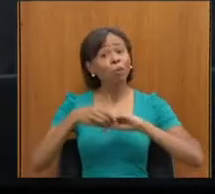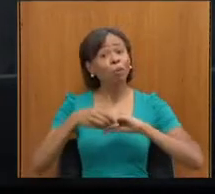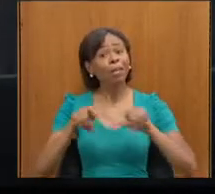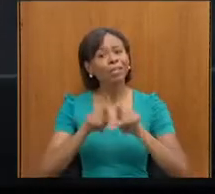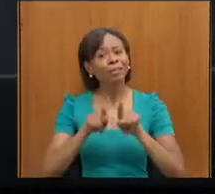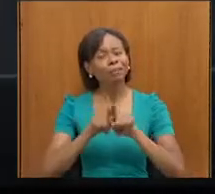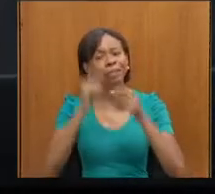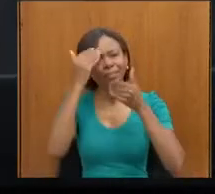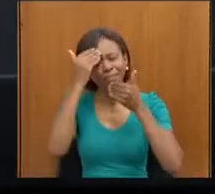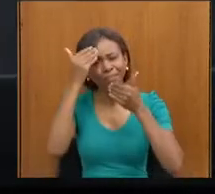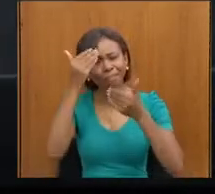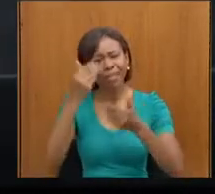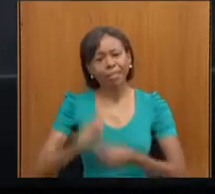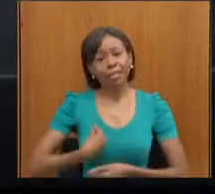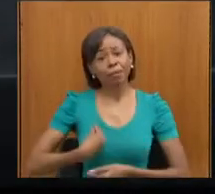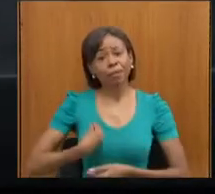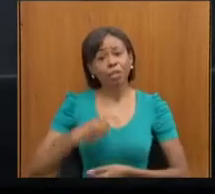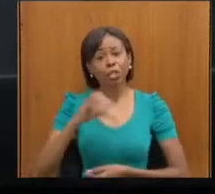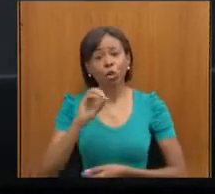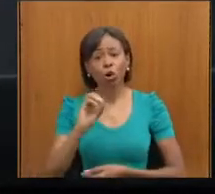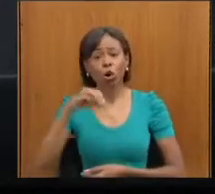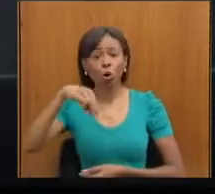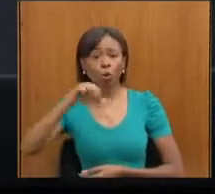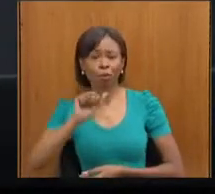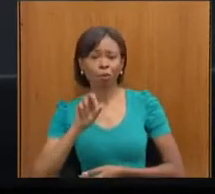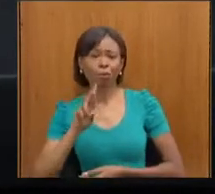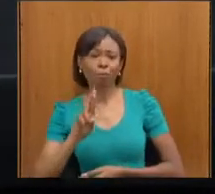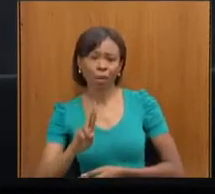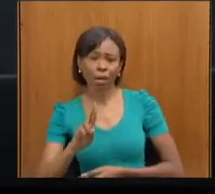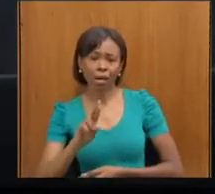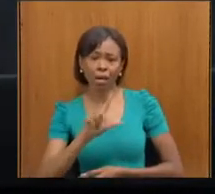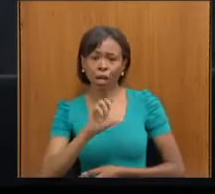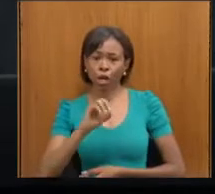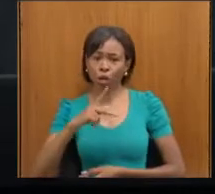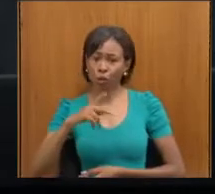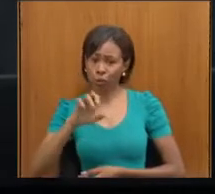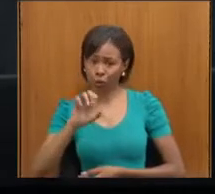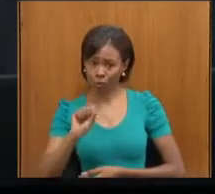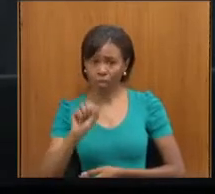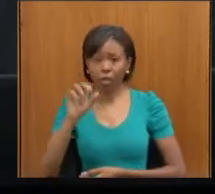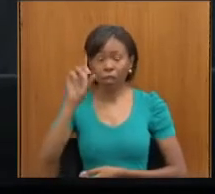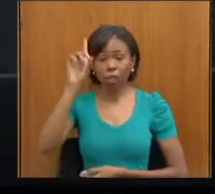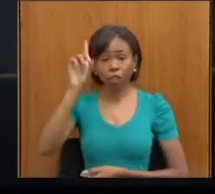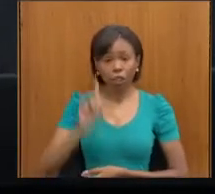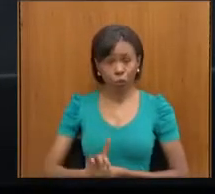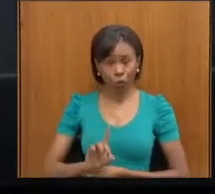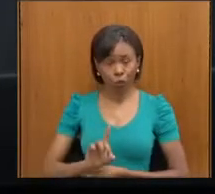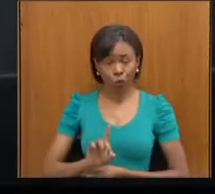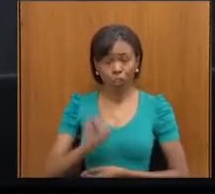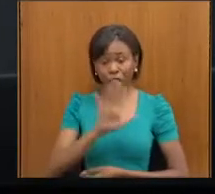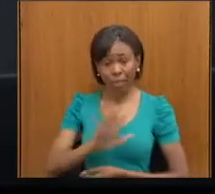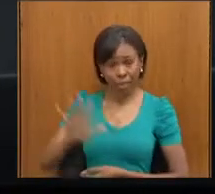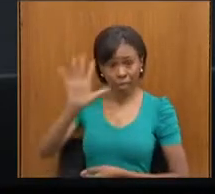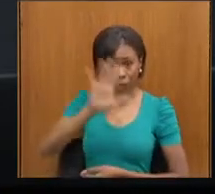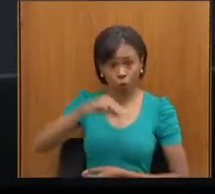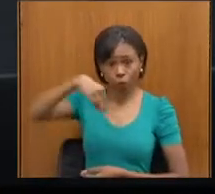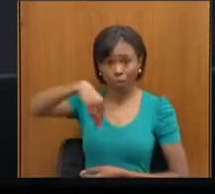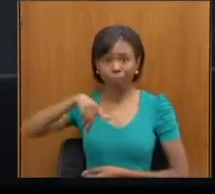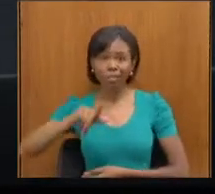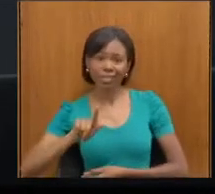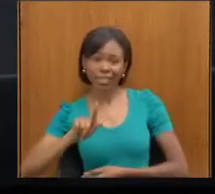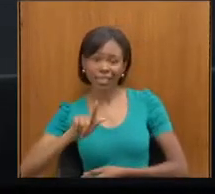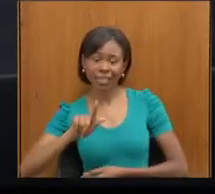agradecer a presença do Omar Lopes Cansado, que é diretor-geral do MG Transplantes, esse